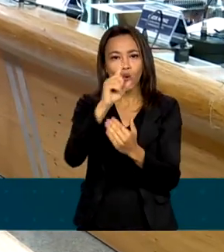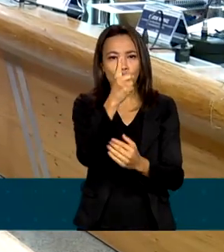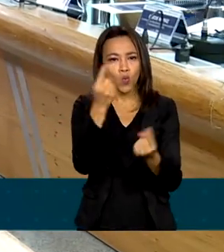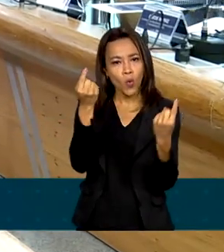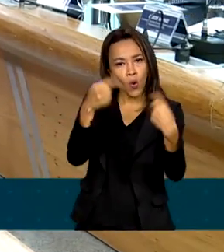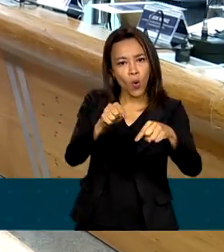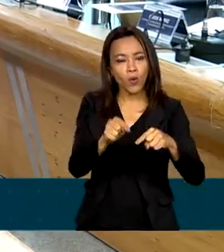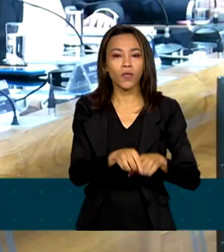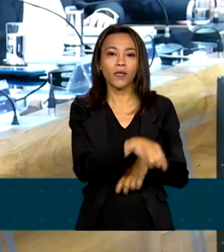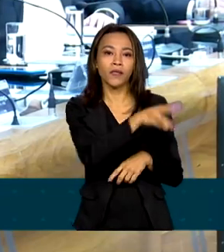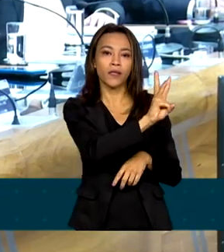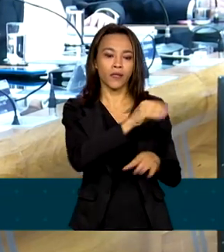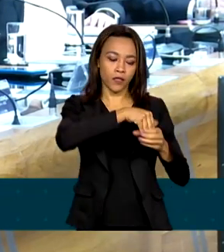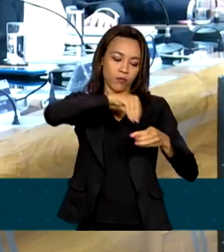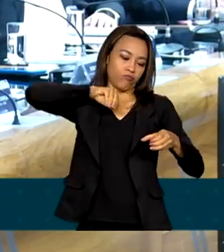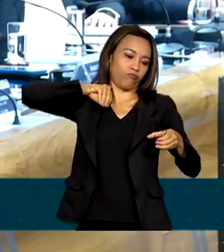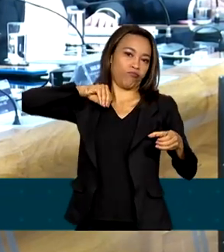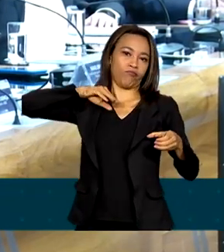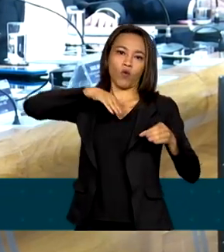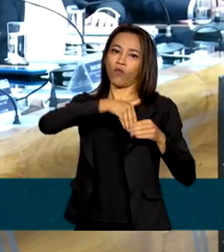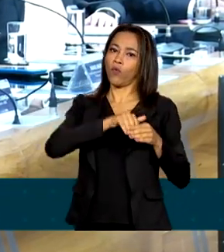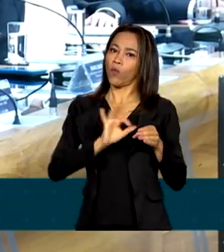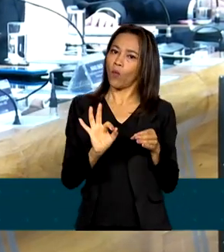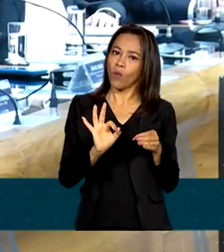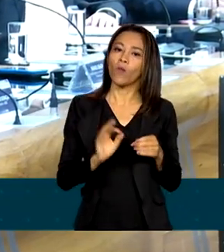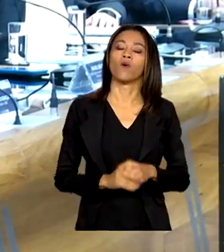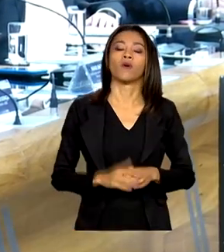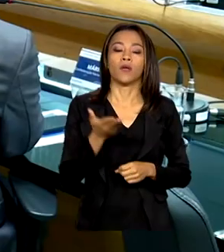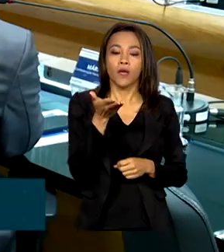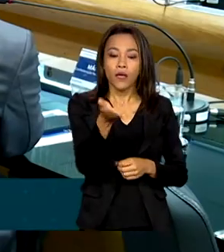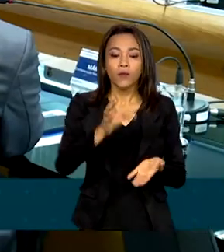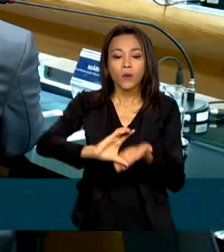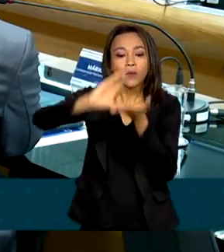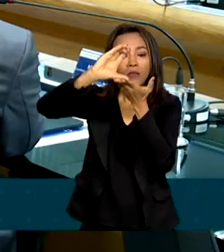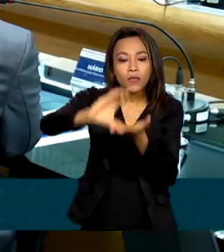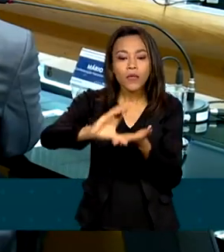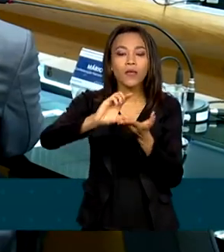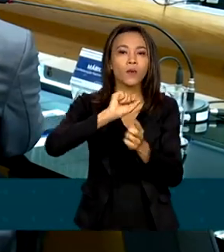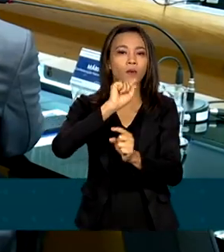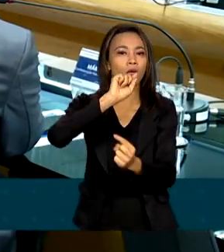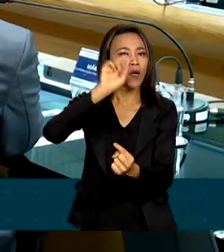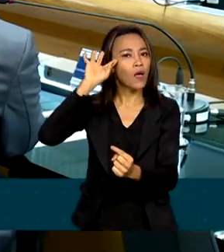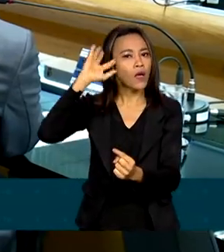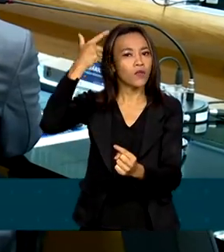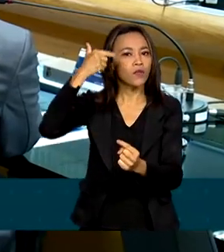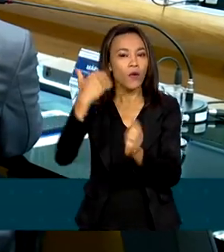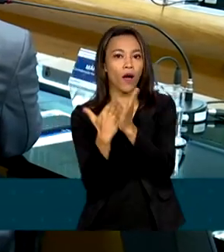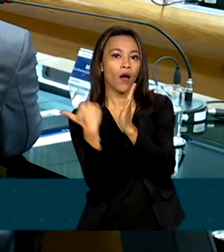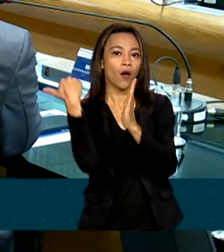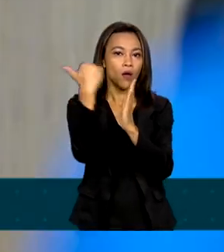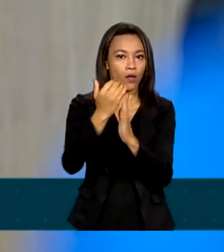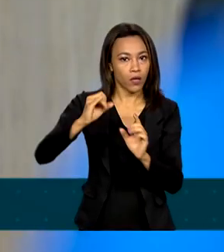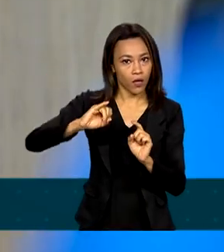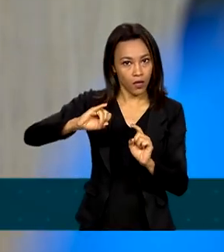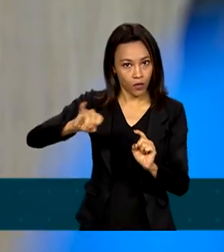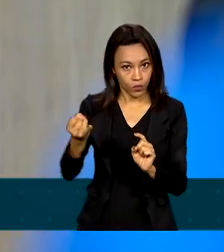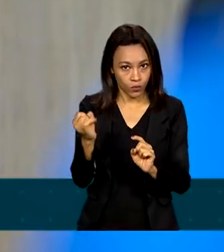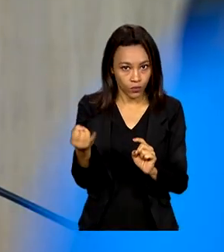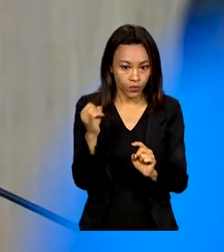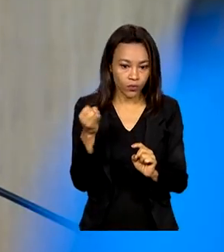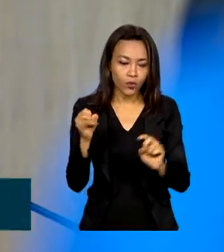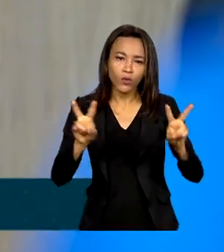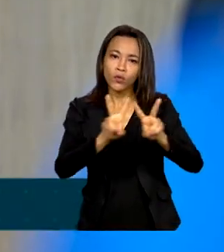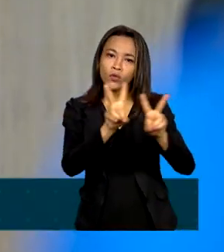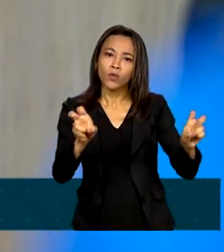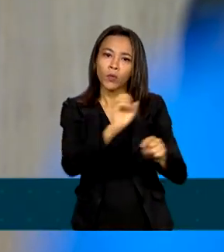abstenções, o Conselho Nacional de Previdência Social resolveu aumentar o limite da taxa de juros do empréstimo